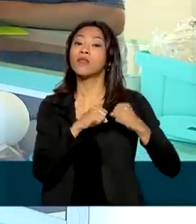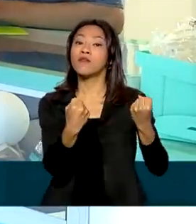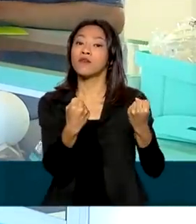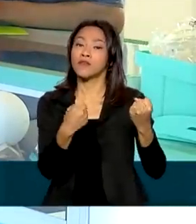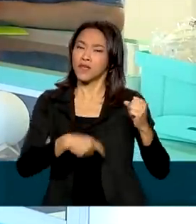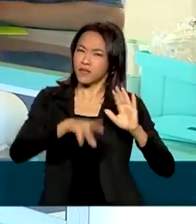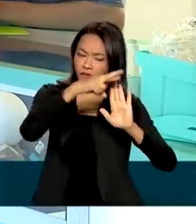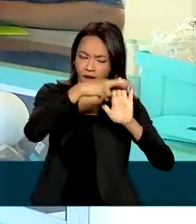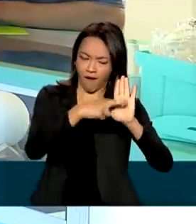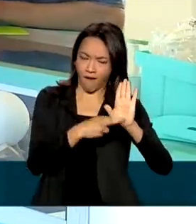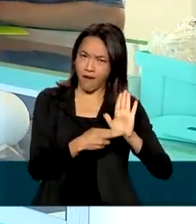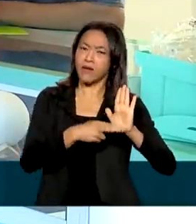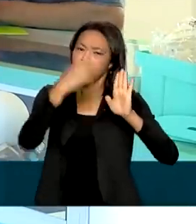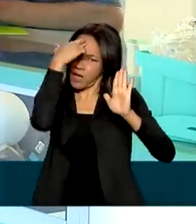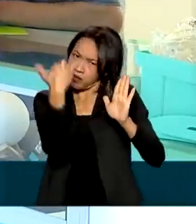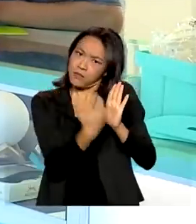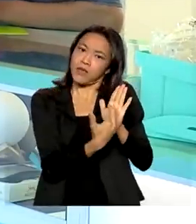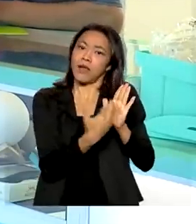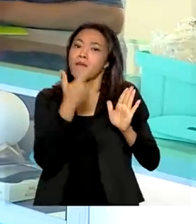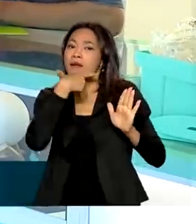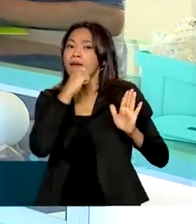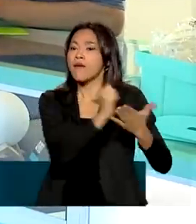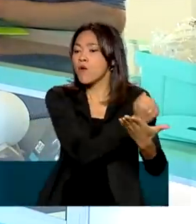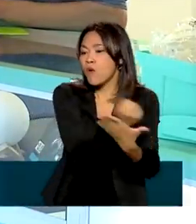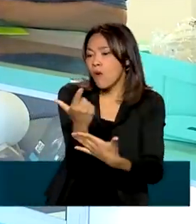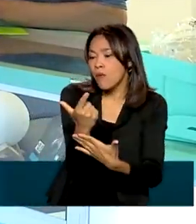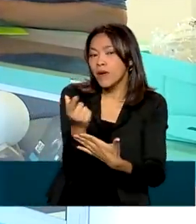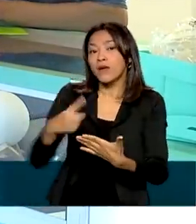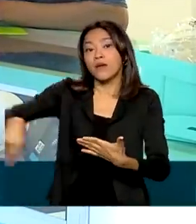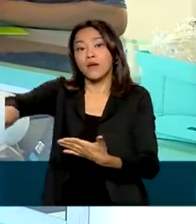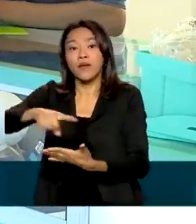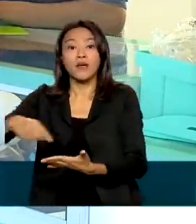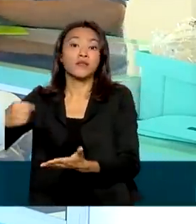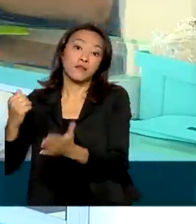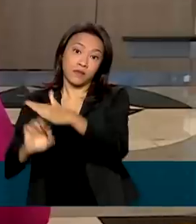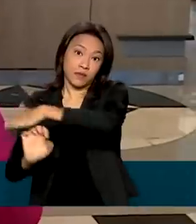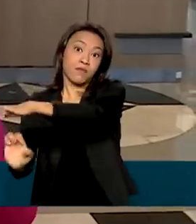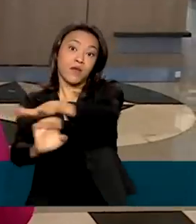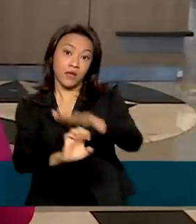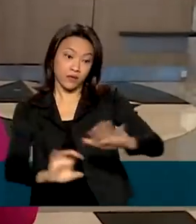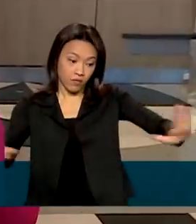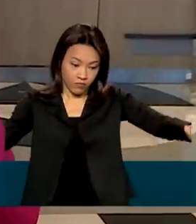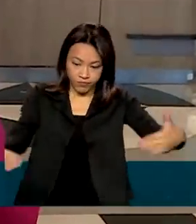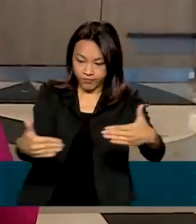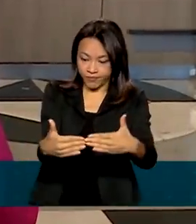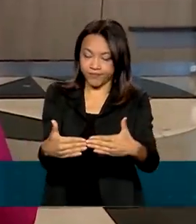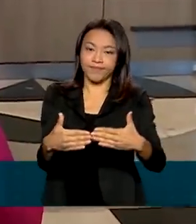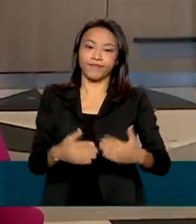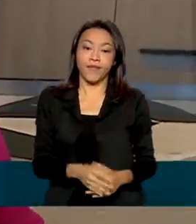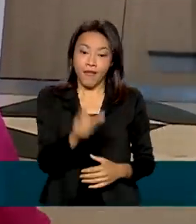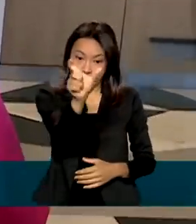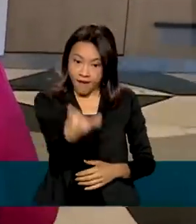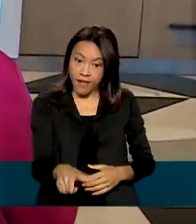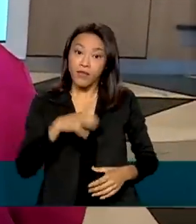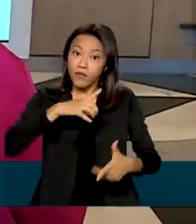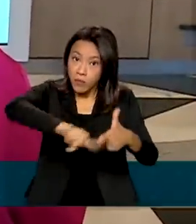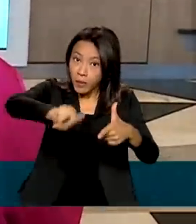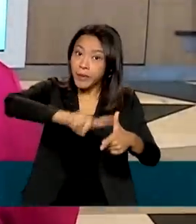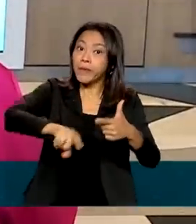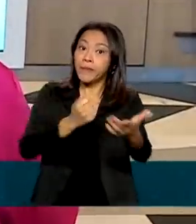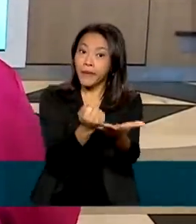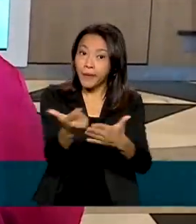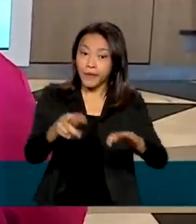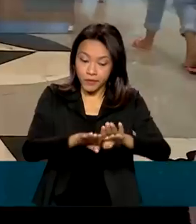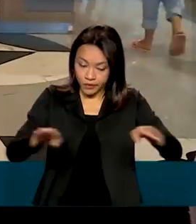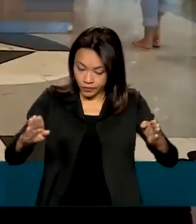regula a relação entre quem compra ou contrata um serviço e as empresas. A Isis teve problema com a compra de um sofá